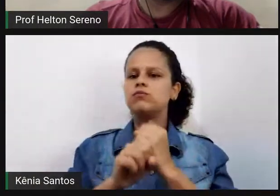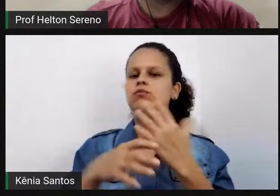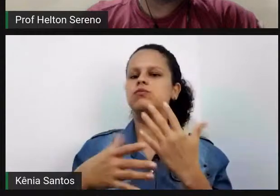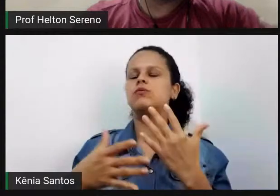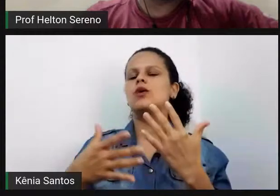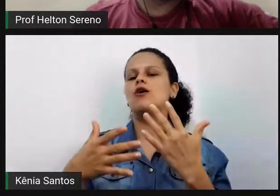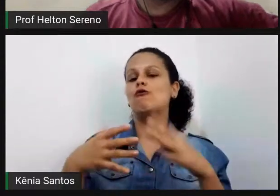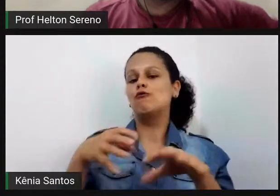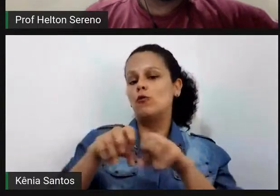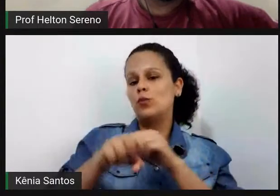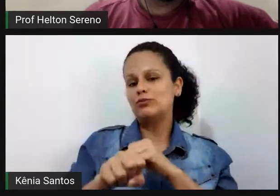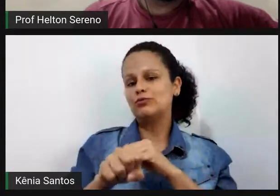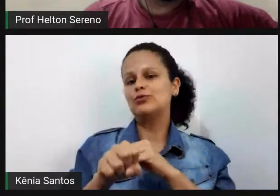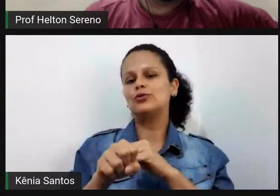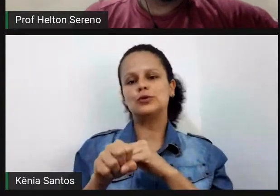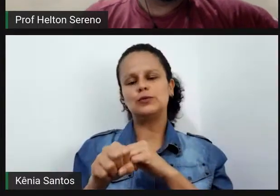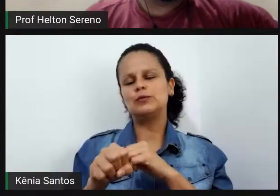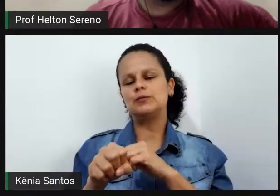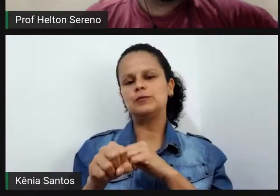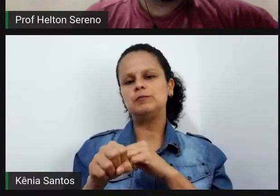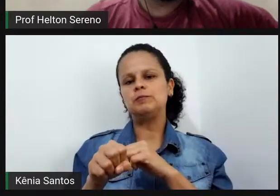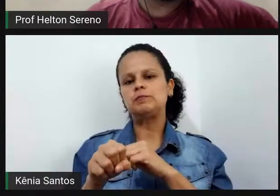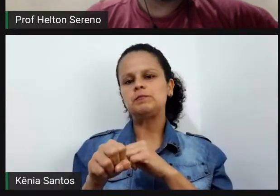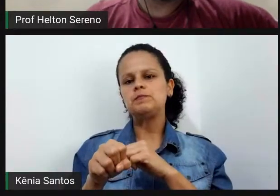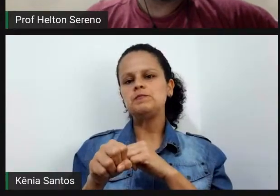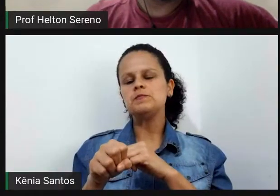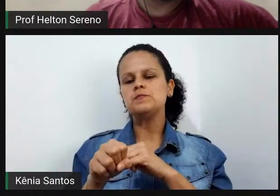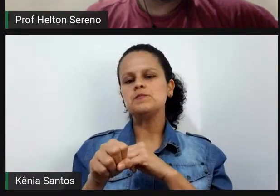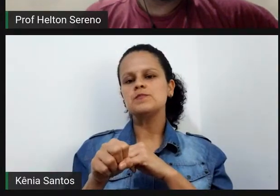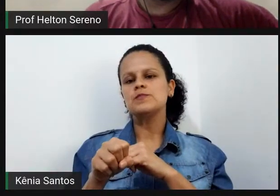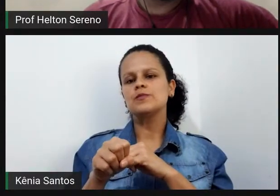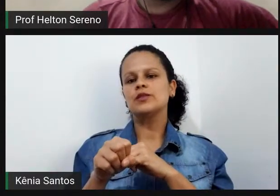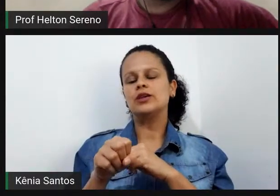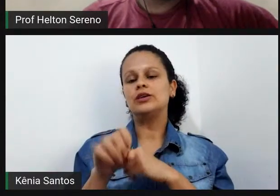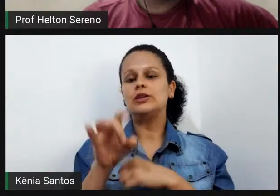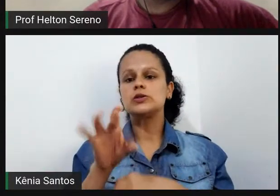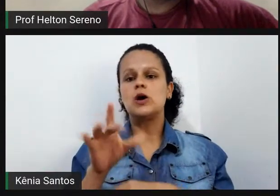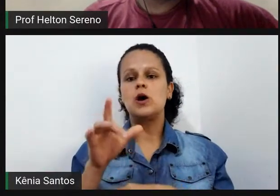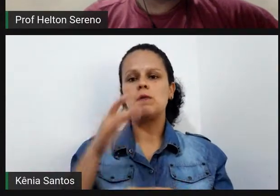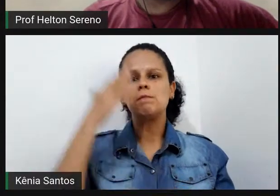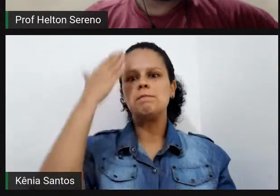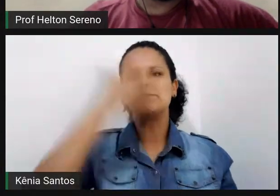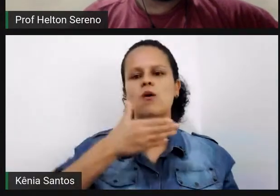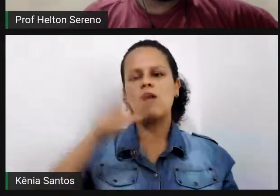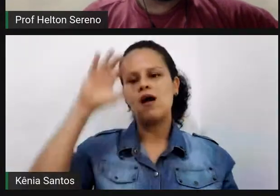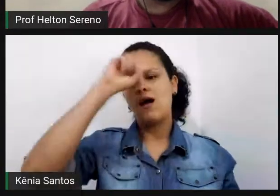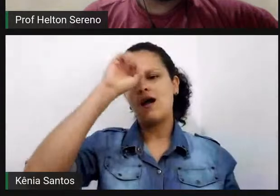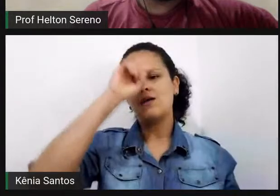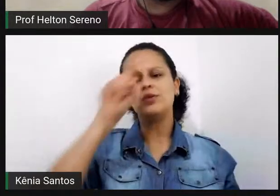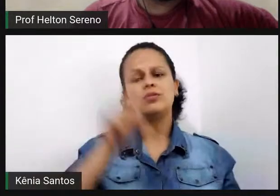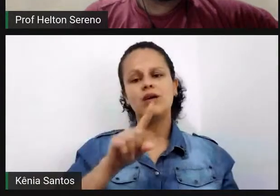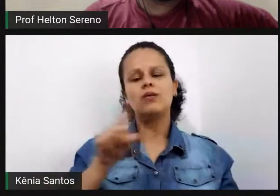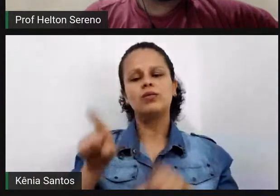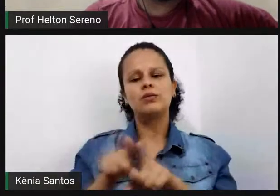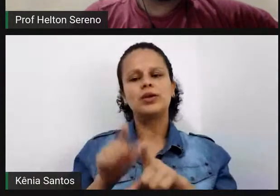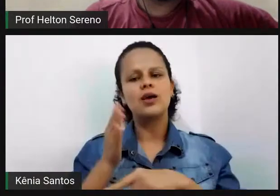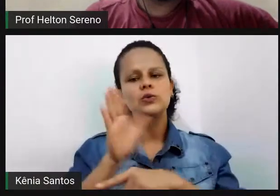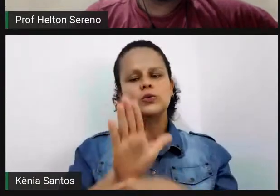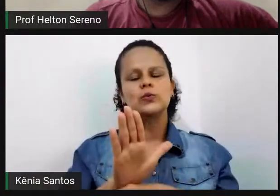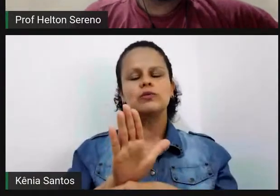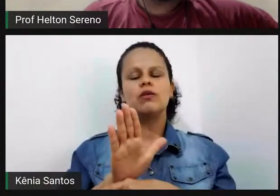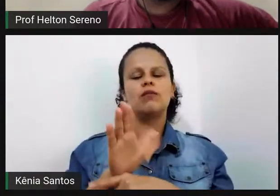pode ser utilizado para não somente para evidenciar aprendizagem mas para desenvolver o pensamento crítico